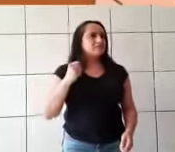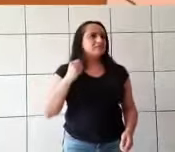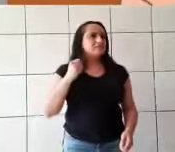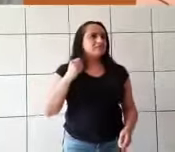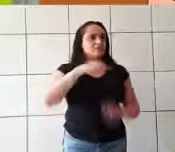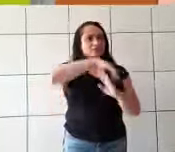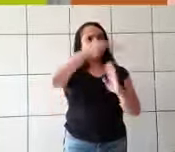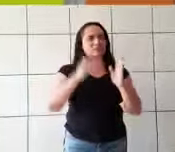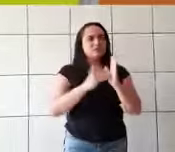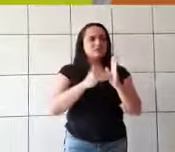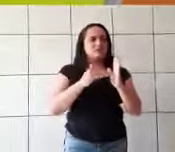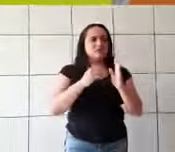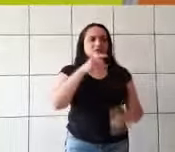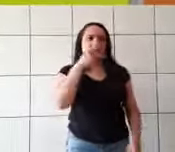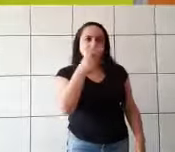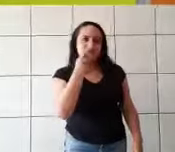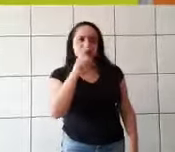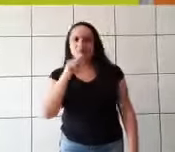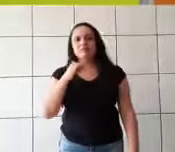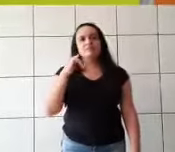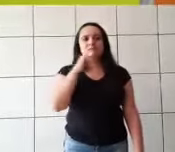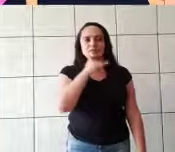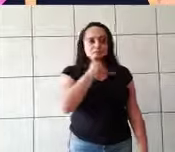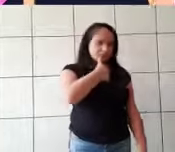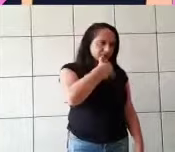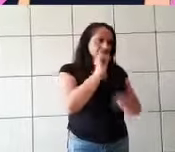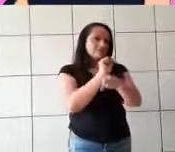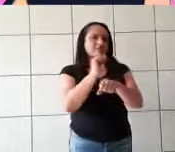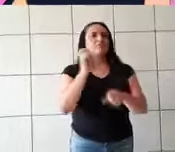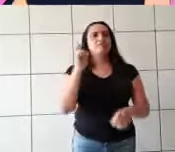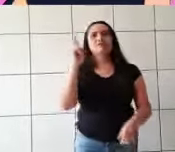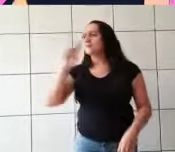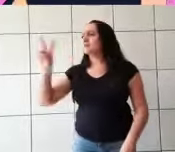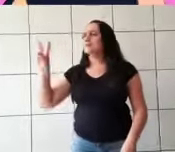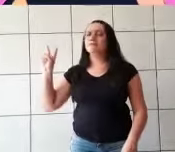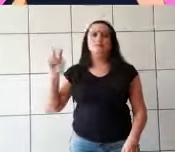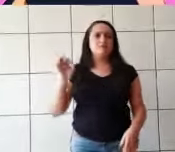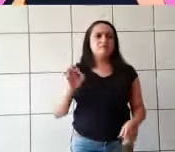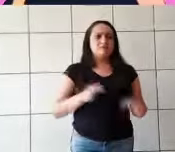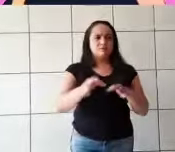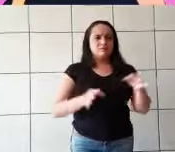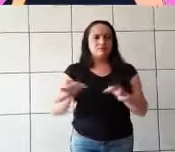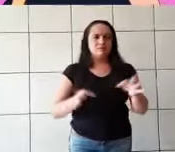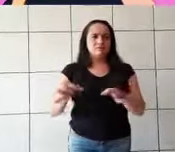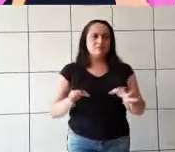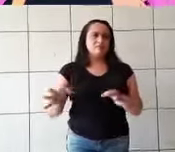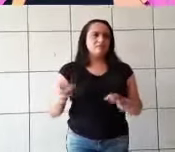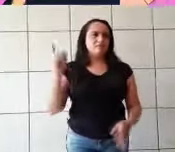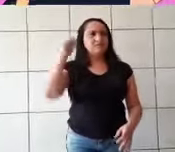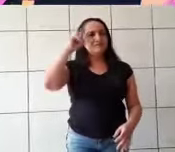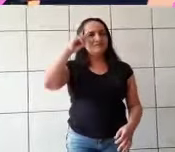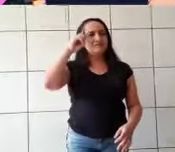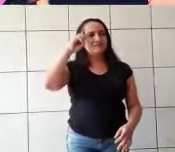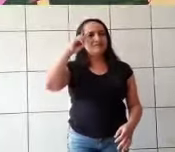Todos os dias elas iam na frente do espelho e diziam a si mesmas, Seremos as garotas mais bonitas do baile.